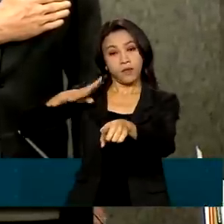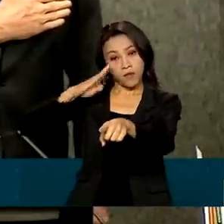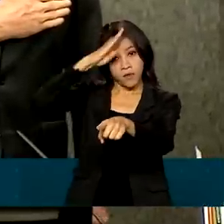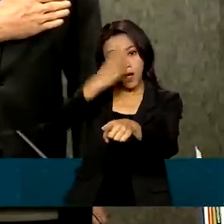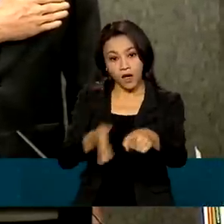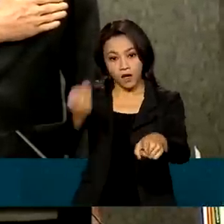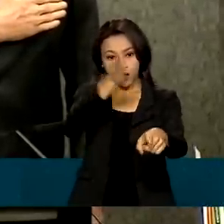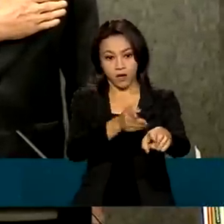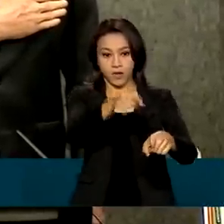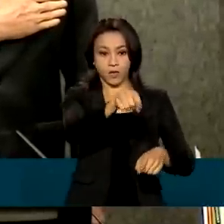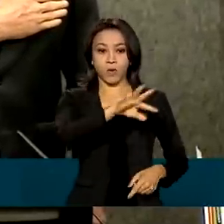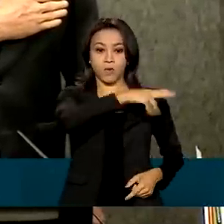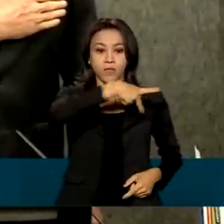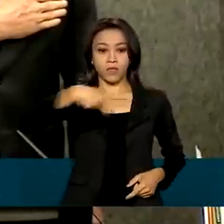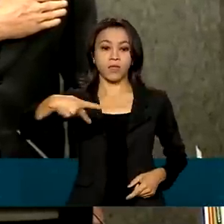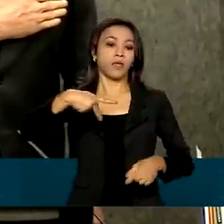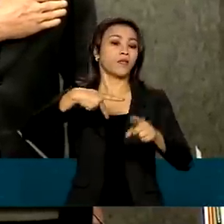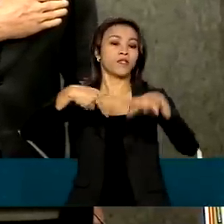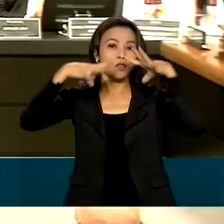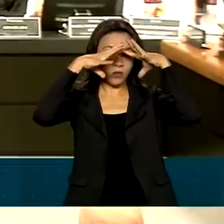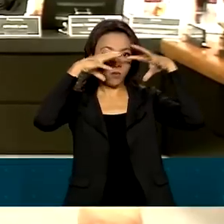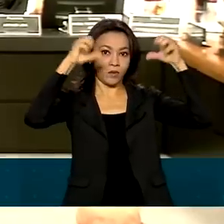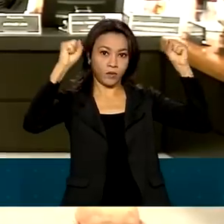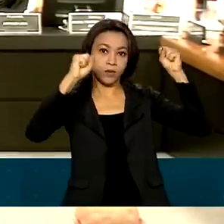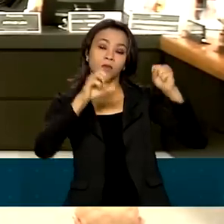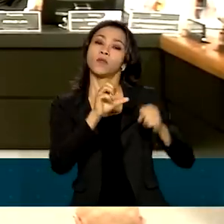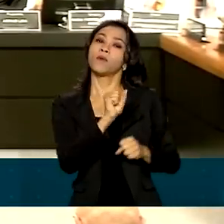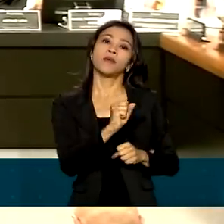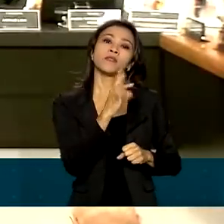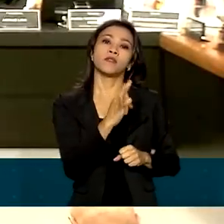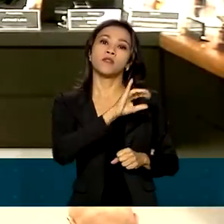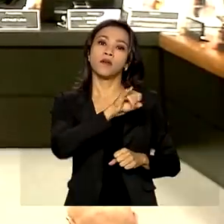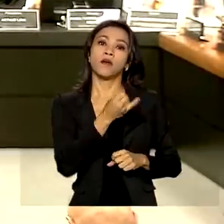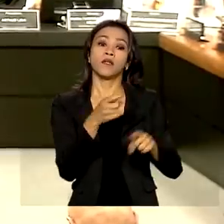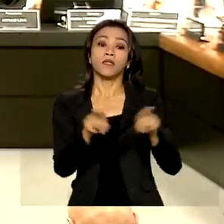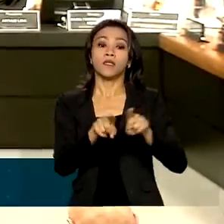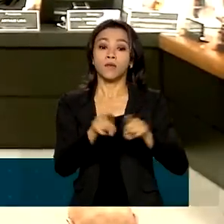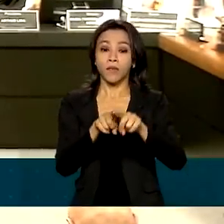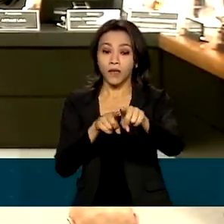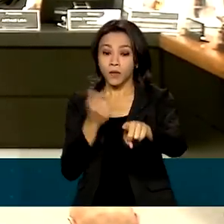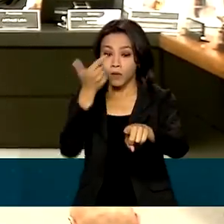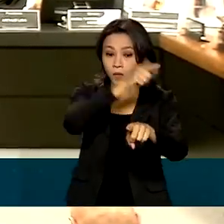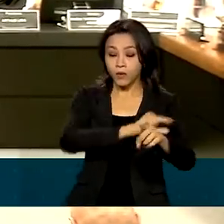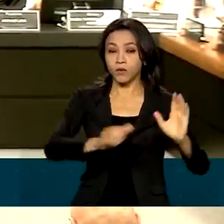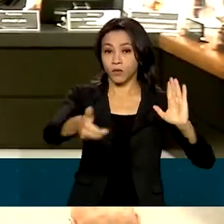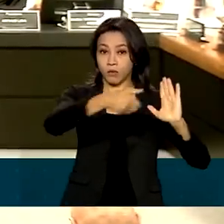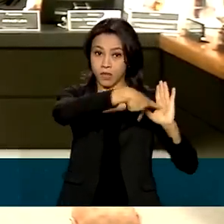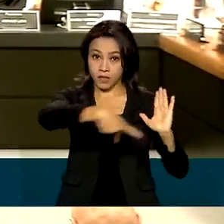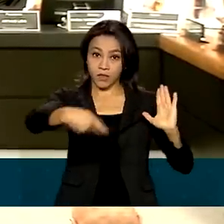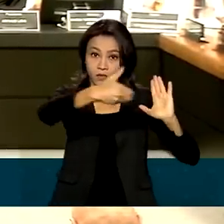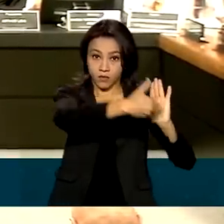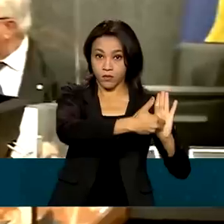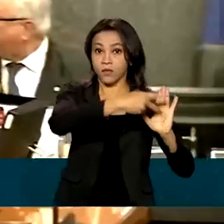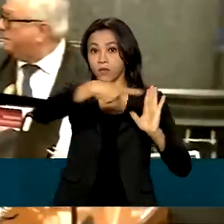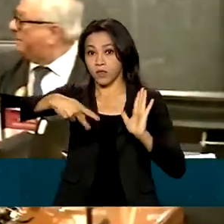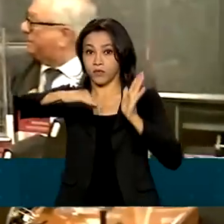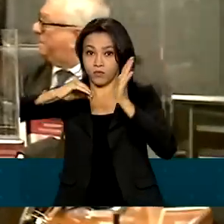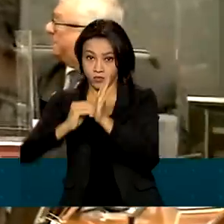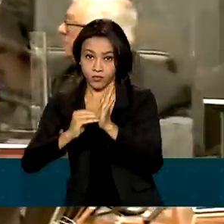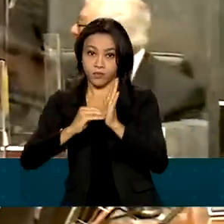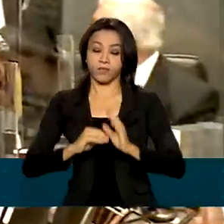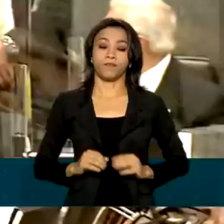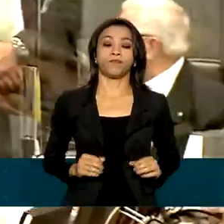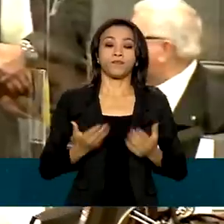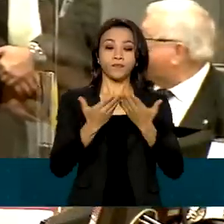do presidente do Supremo Tribunal Federal, Luiz Fux, e dos presidentes da Câmara, Arthur Lira, e do Senado, Rodrigo Pacheco, o